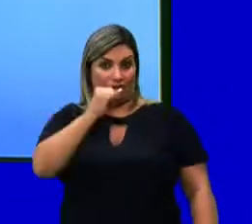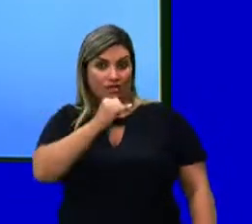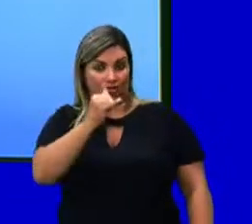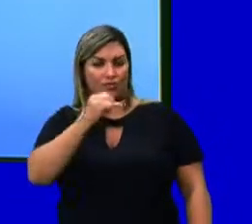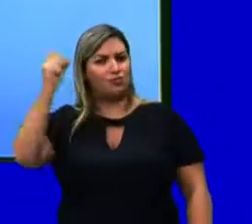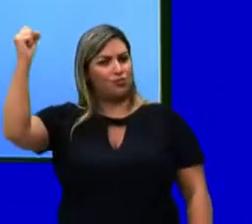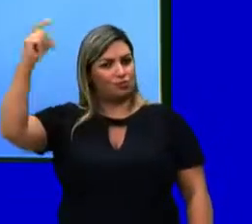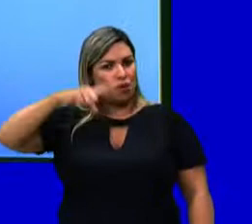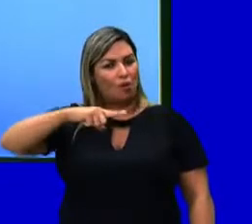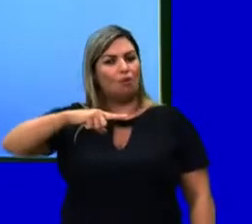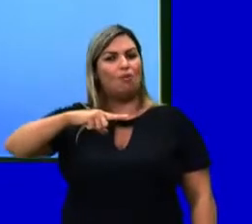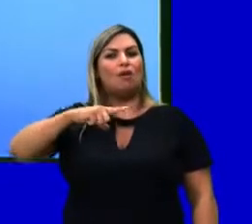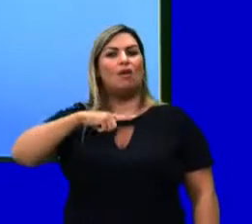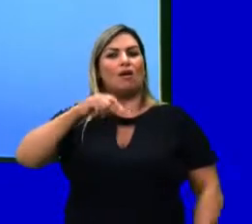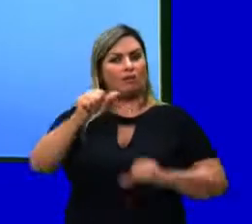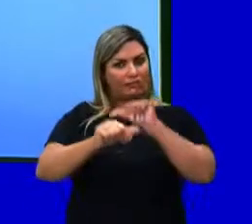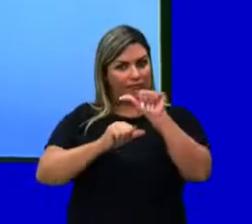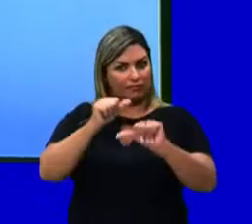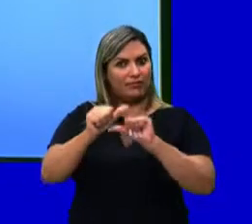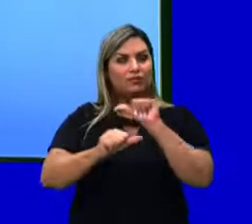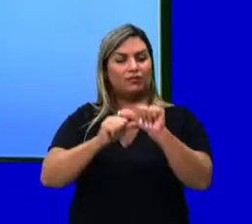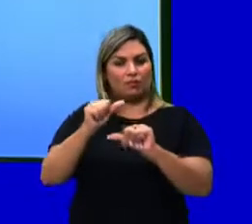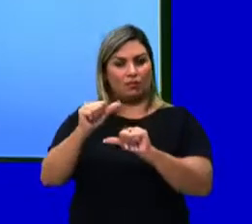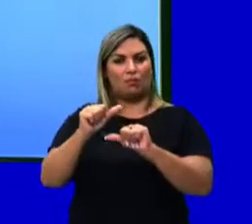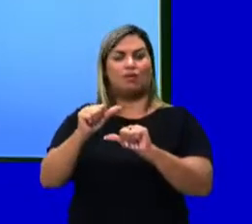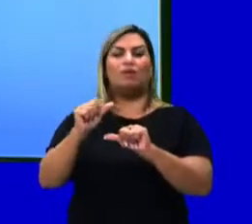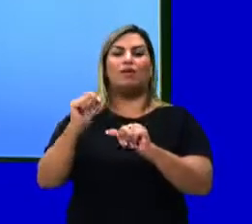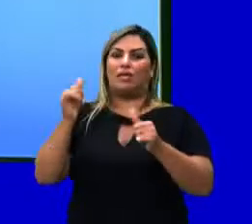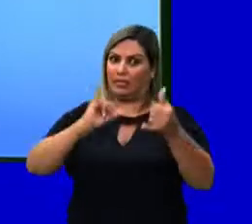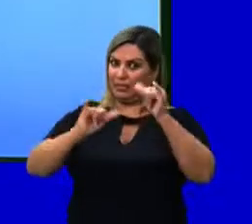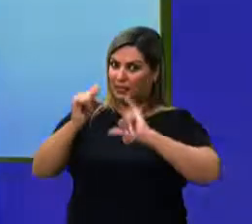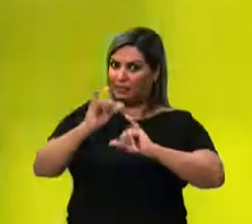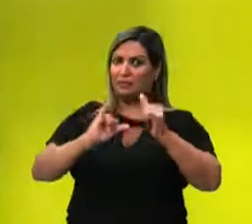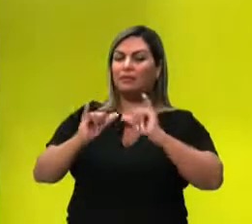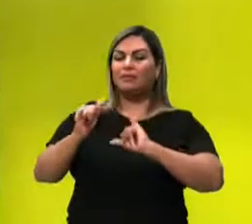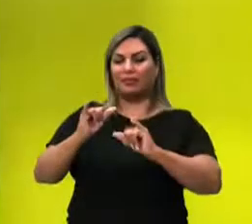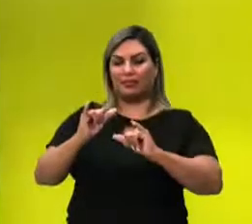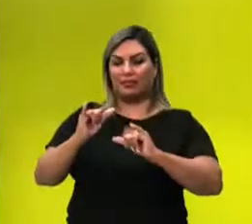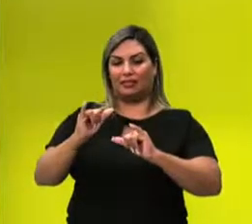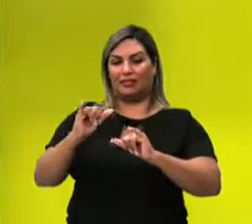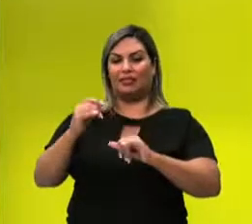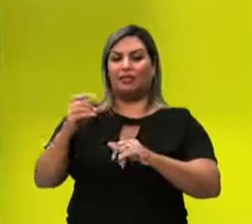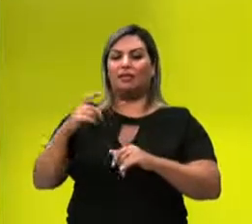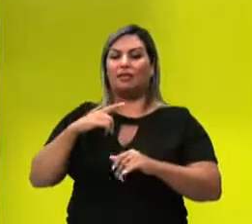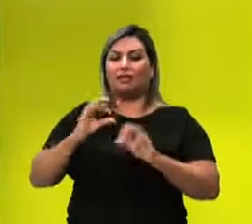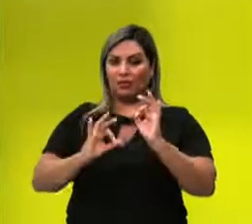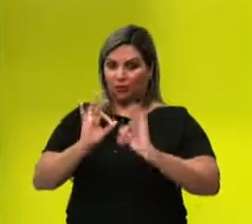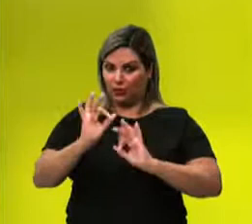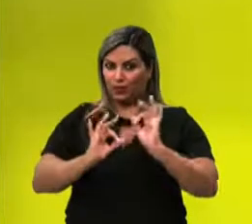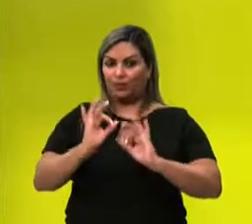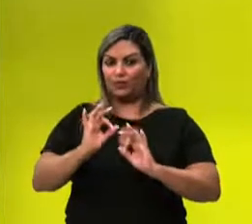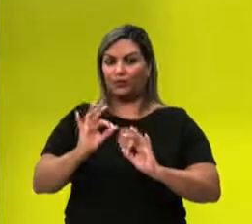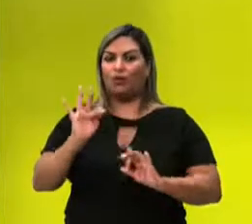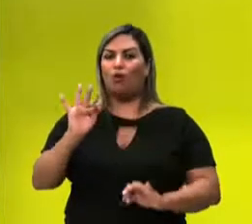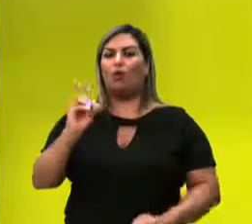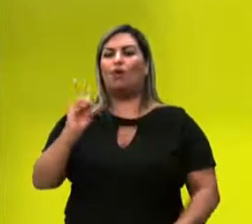solar, ela é transformada em energia química pelos organismos